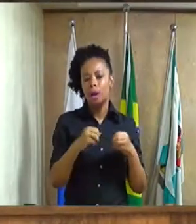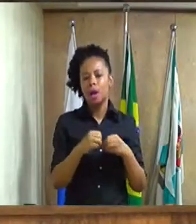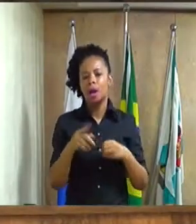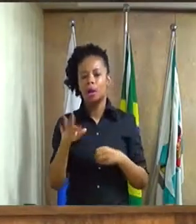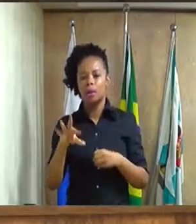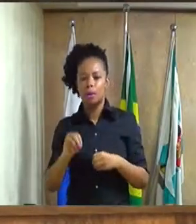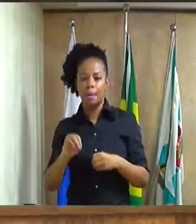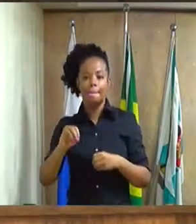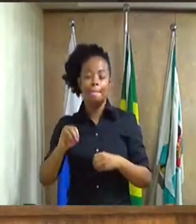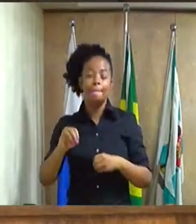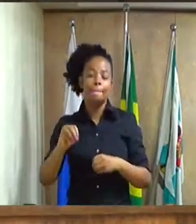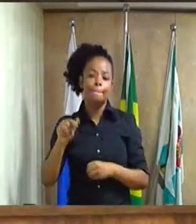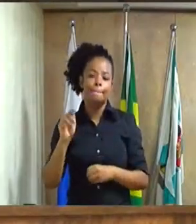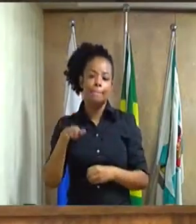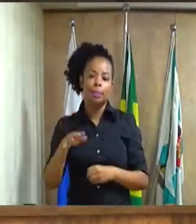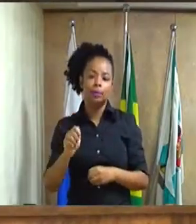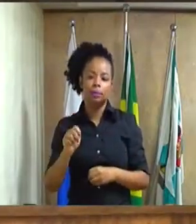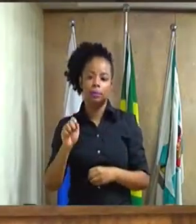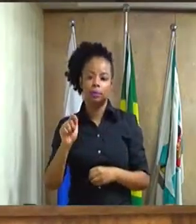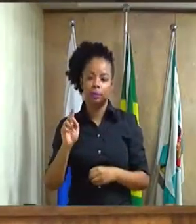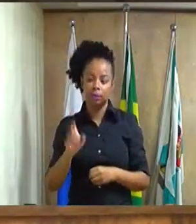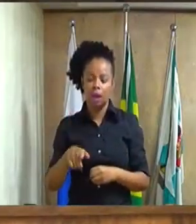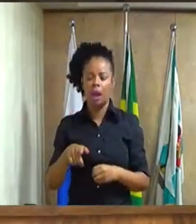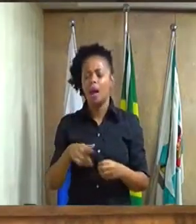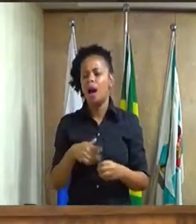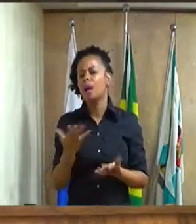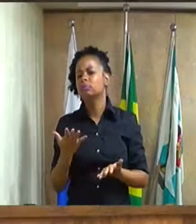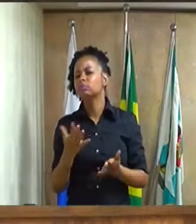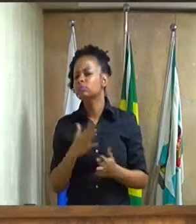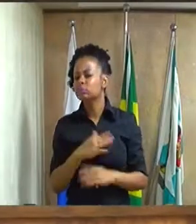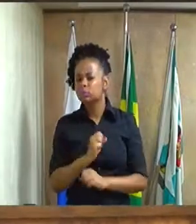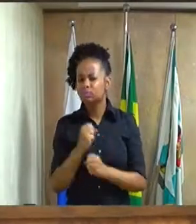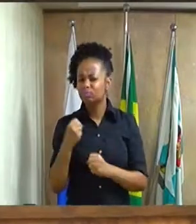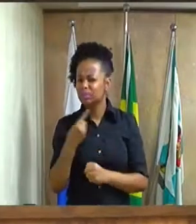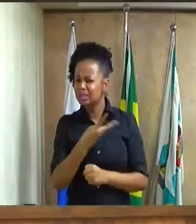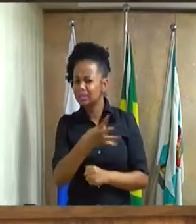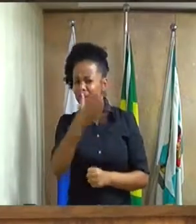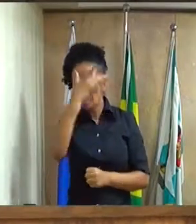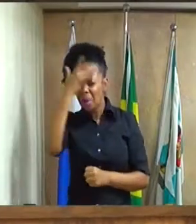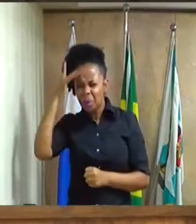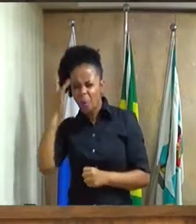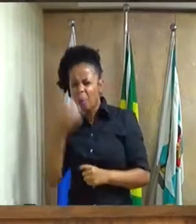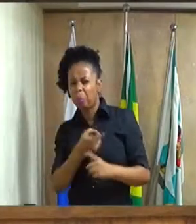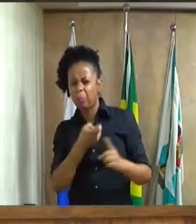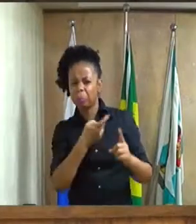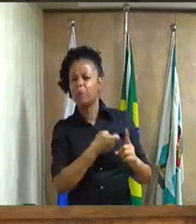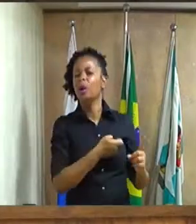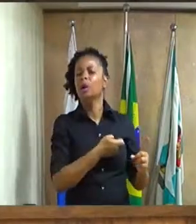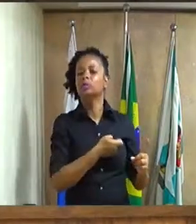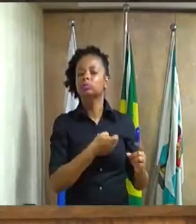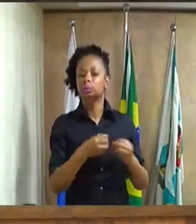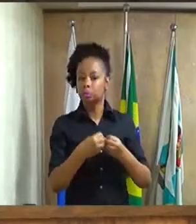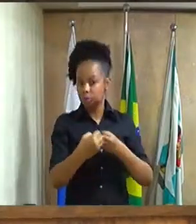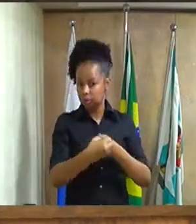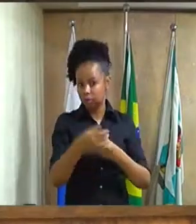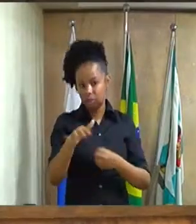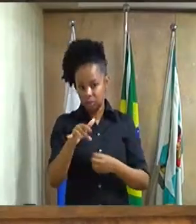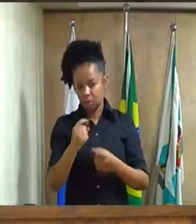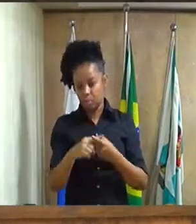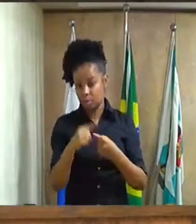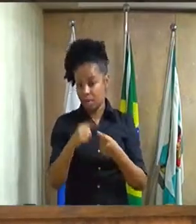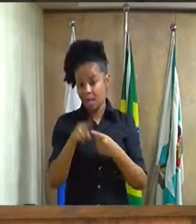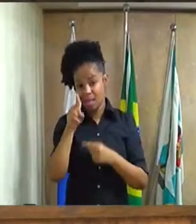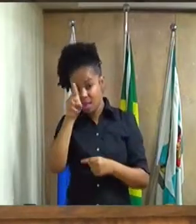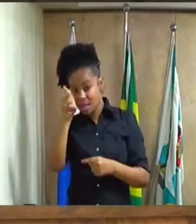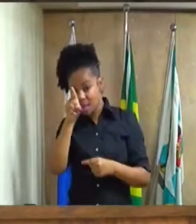pessoas que ele falou, vereador Irmã, foram baleadas aqui no município de Duque de Castilhas, porque lá